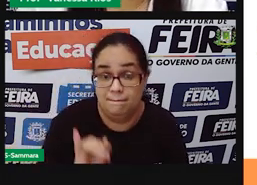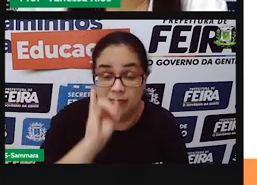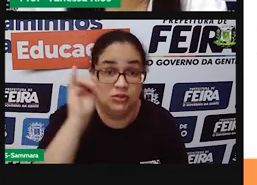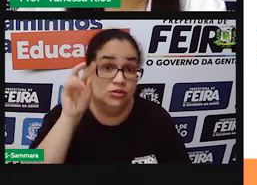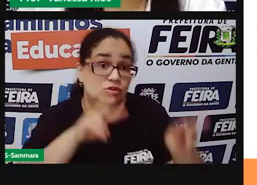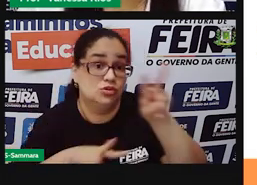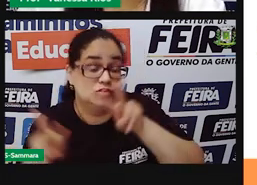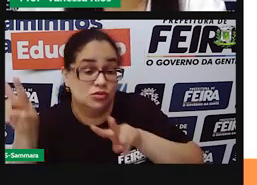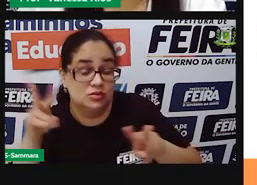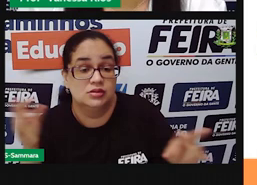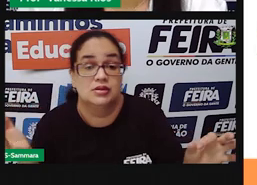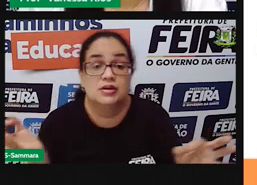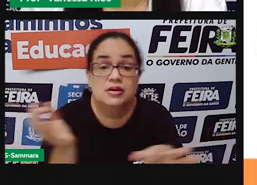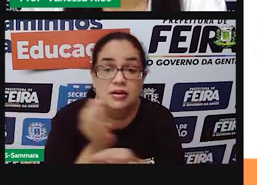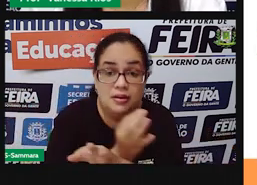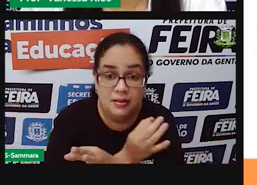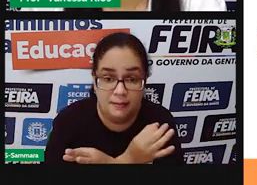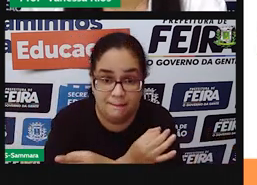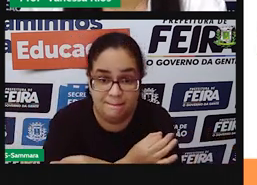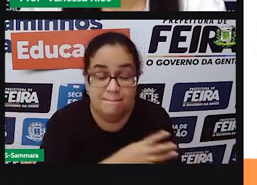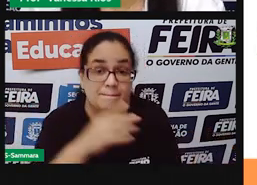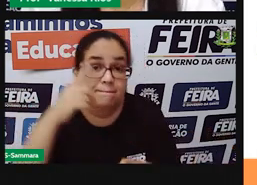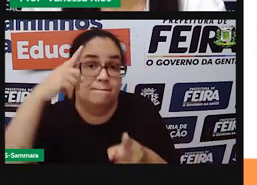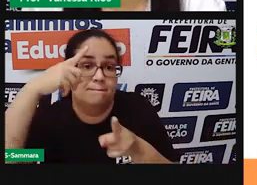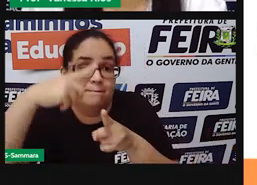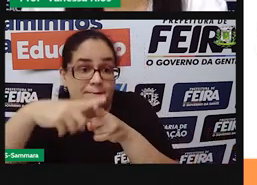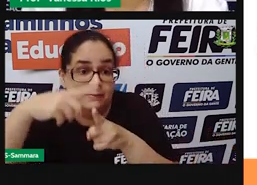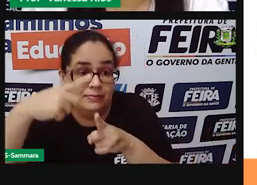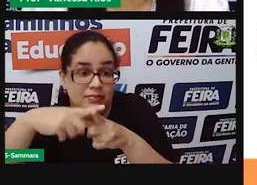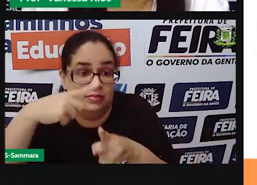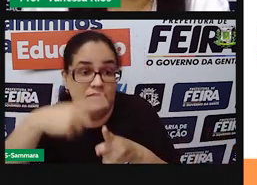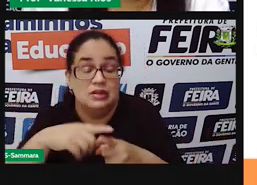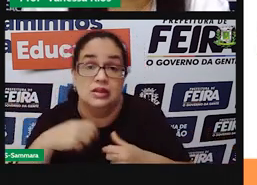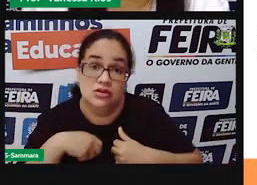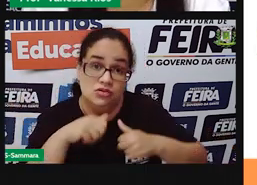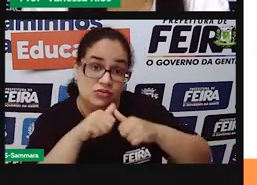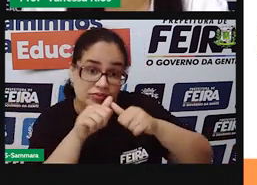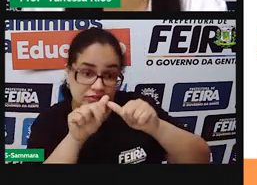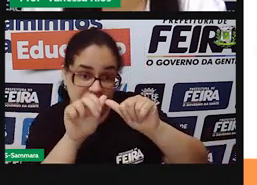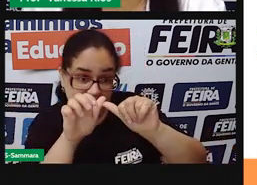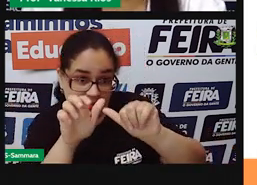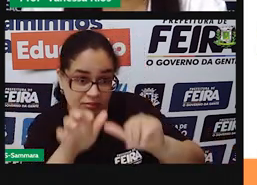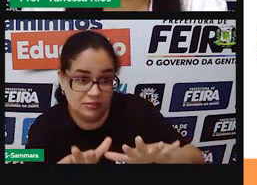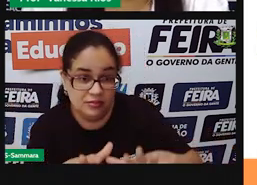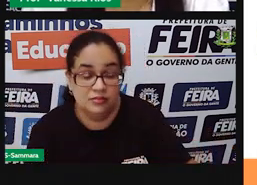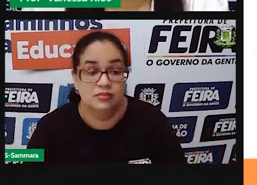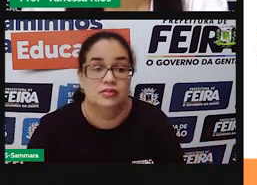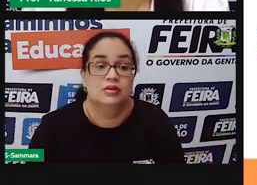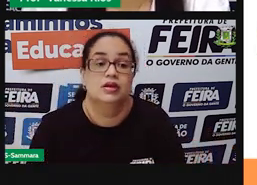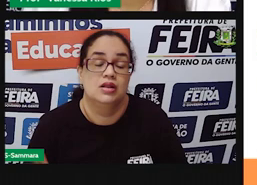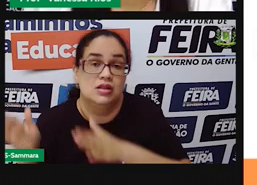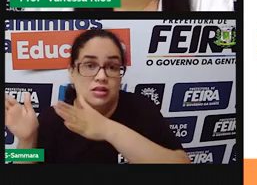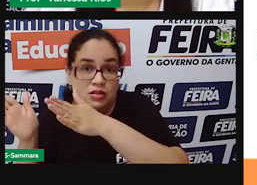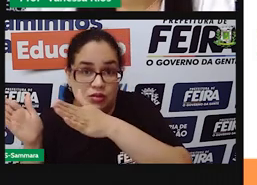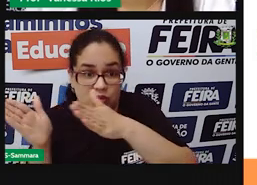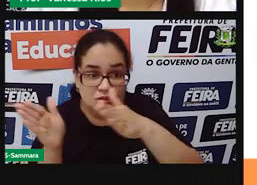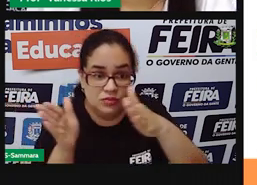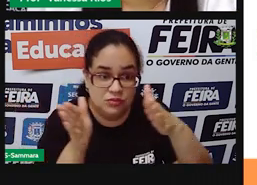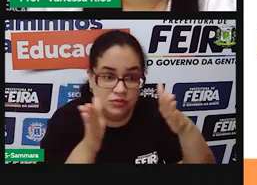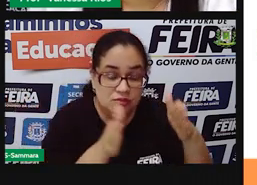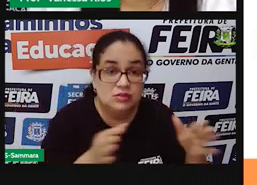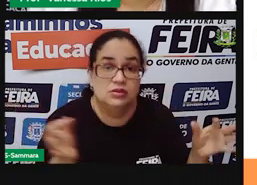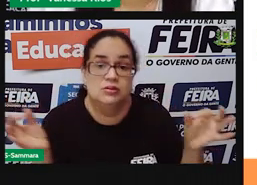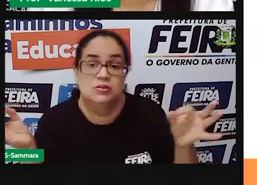observar as terminações, porque elas são algo que são conservados dependendo do tempo. É através das